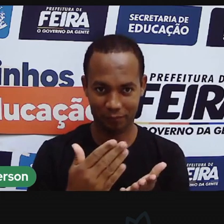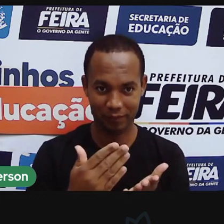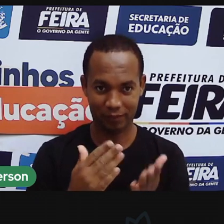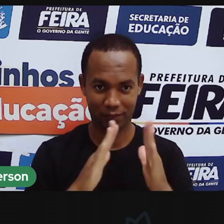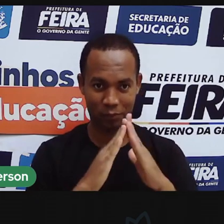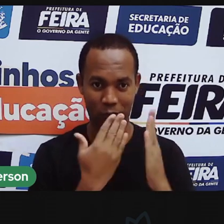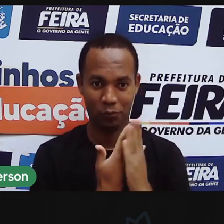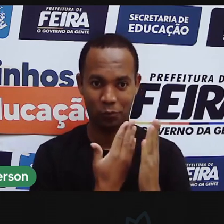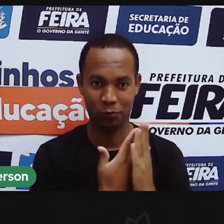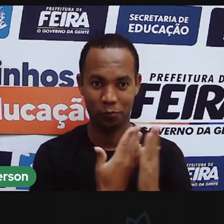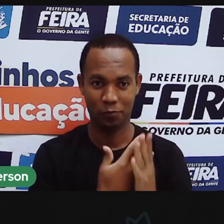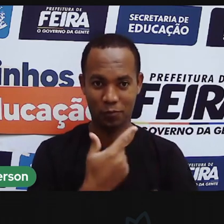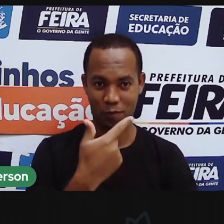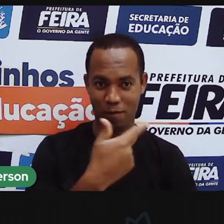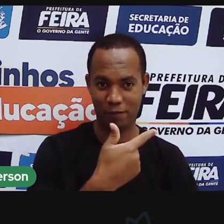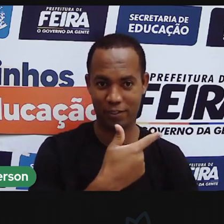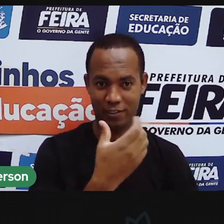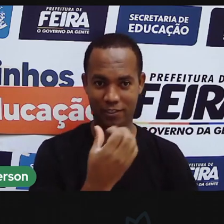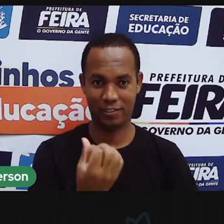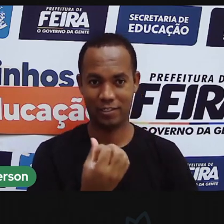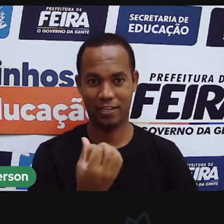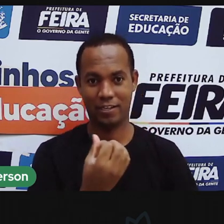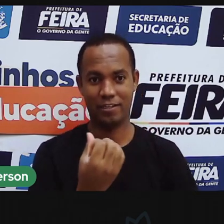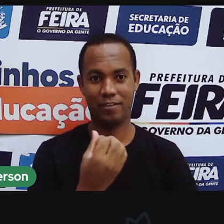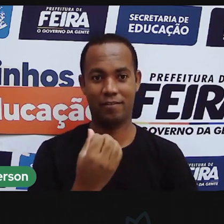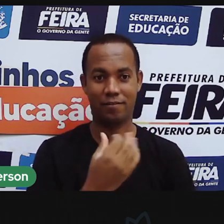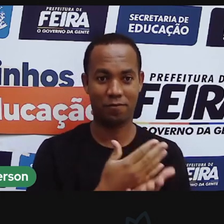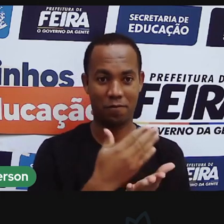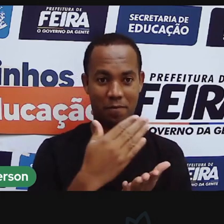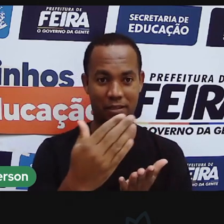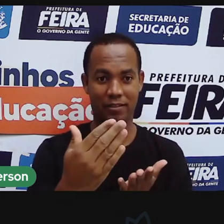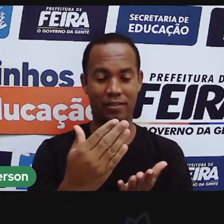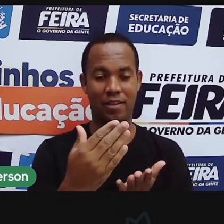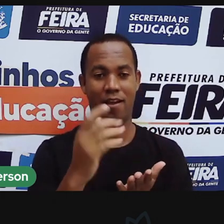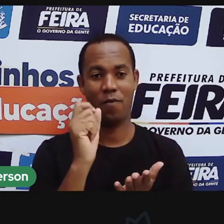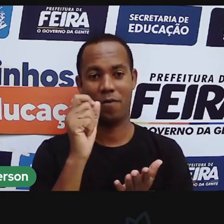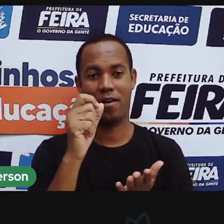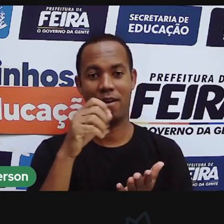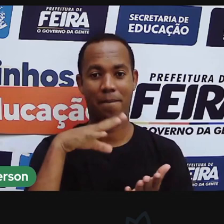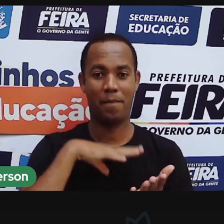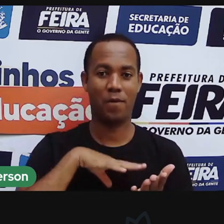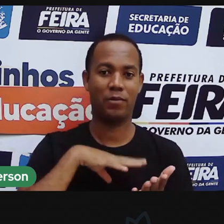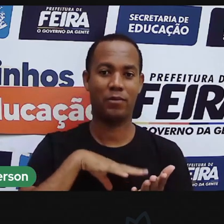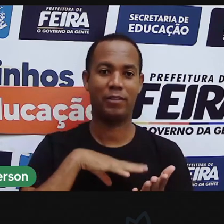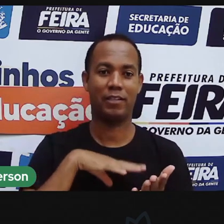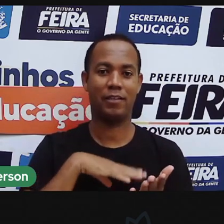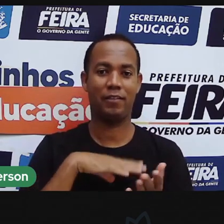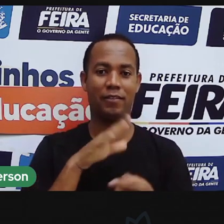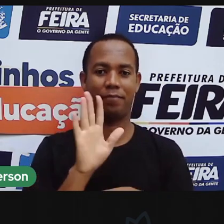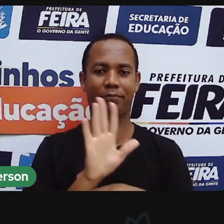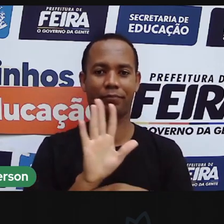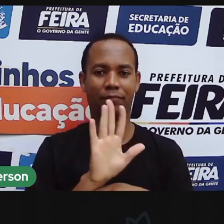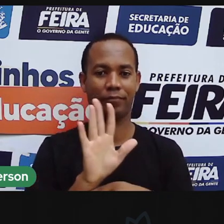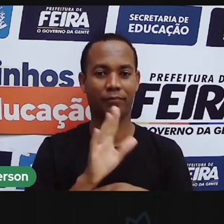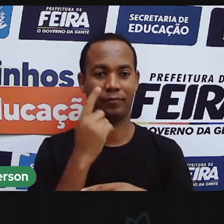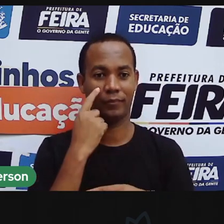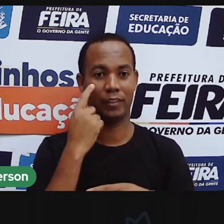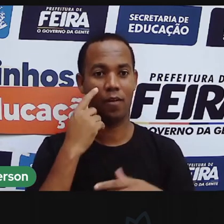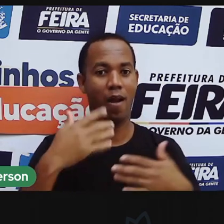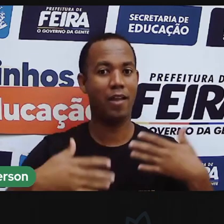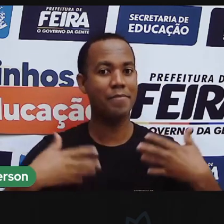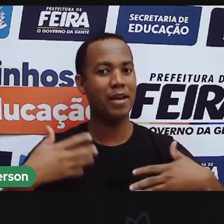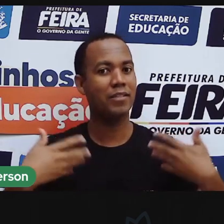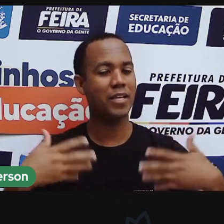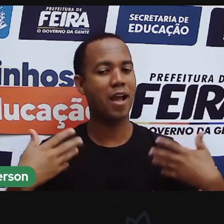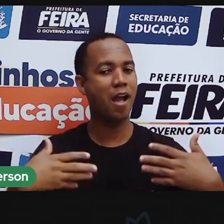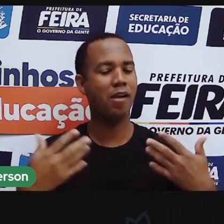Aula 26, né? Aula de linguagens, vamos aqui botar o nosso slide, animação lá em cima,